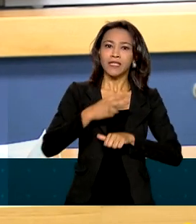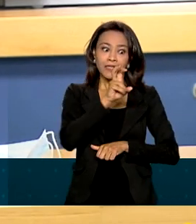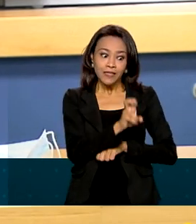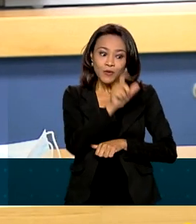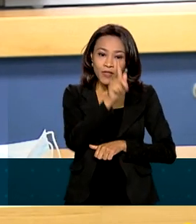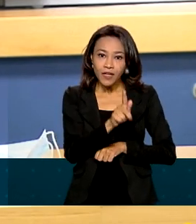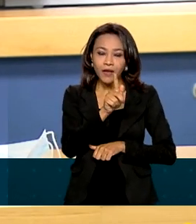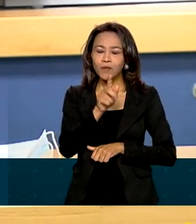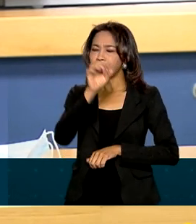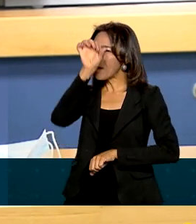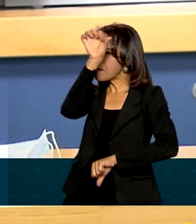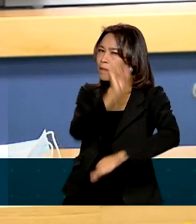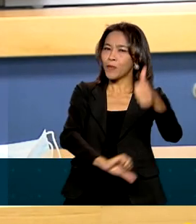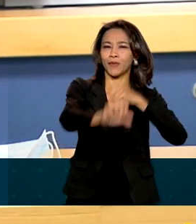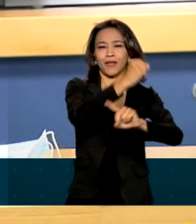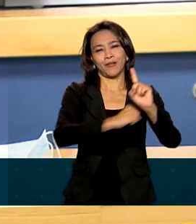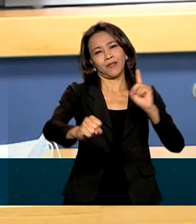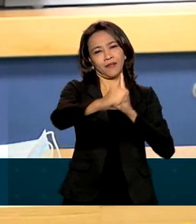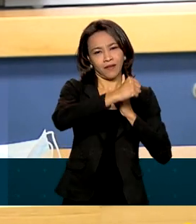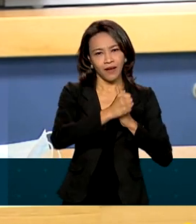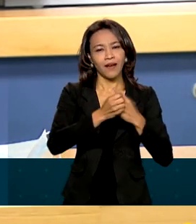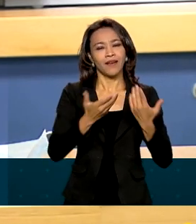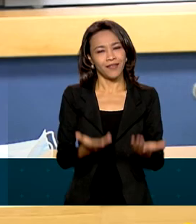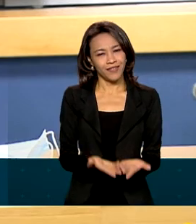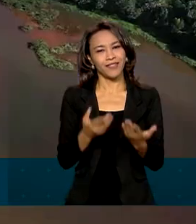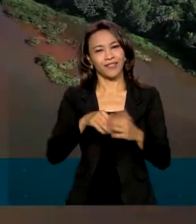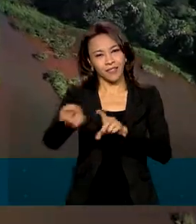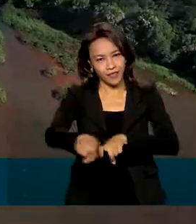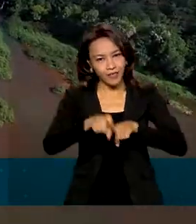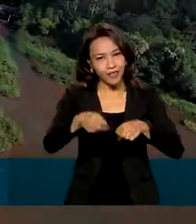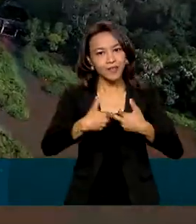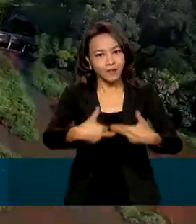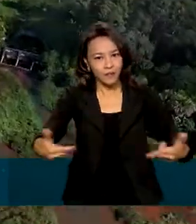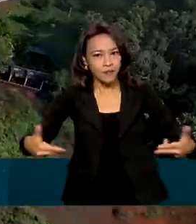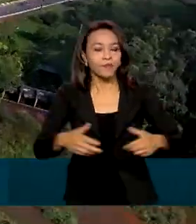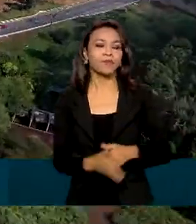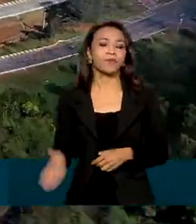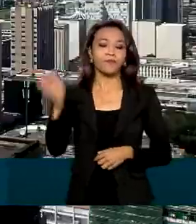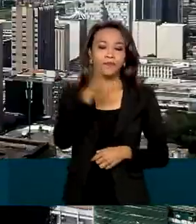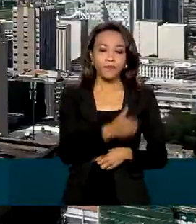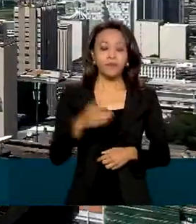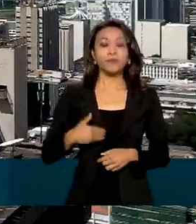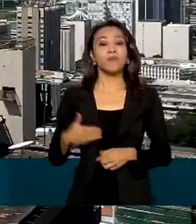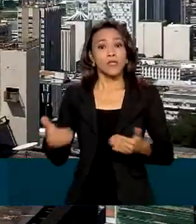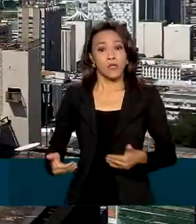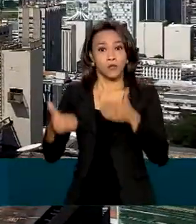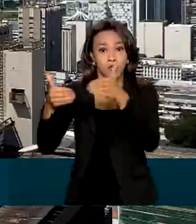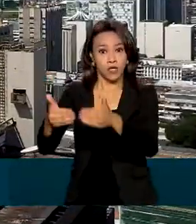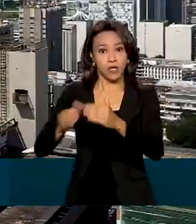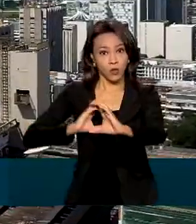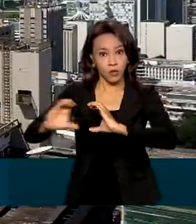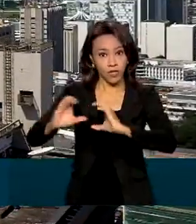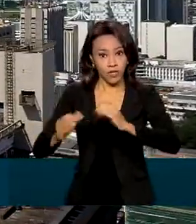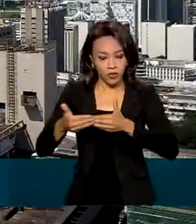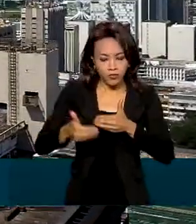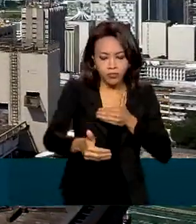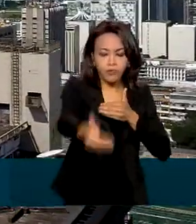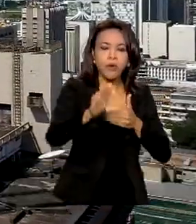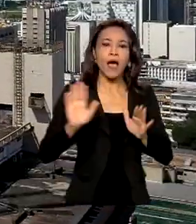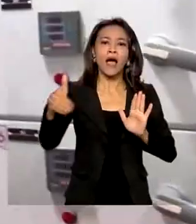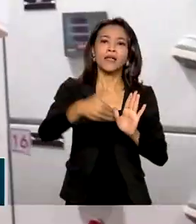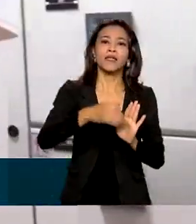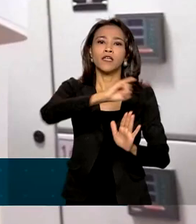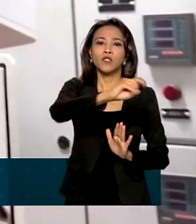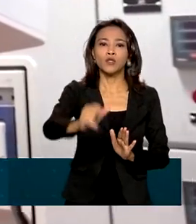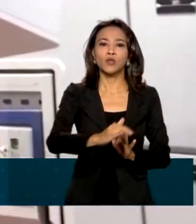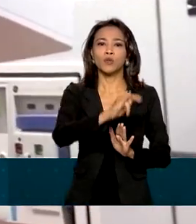5G vai transformar a sociedade e os meios produtivos. A expectativa do Ministério das Comunicações é de que, até julho de 2022,